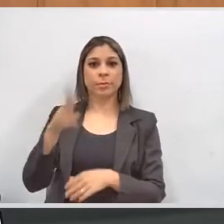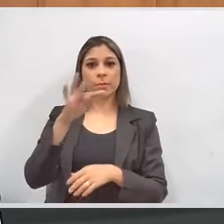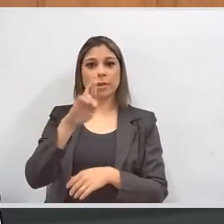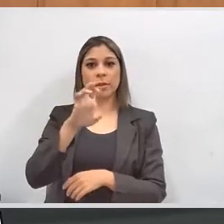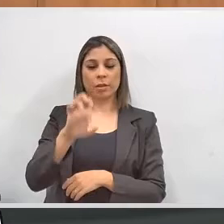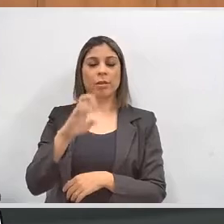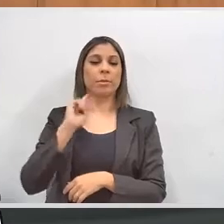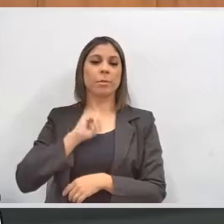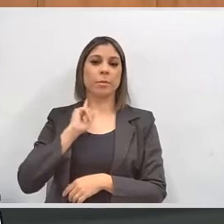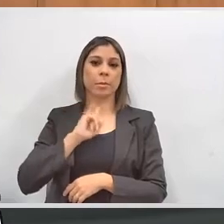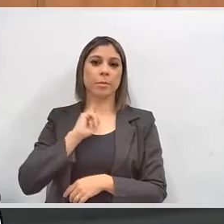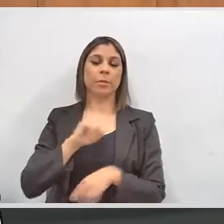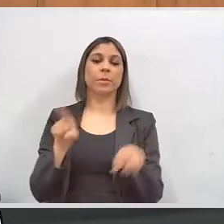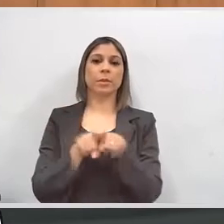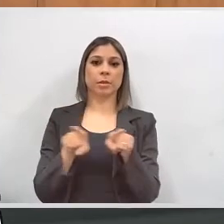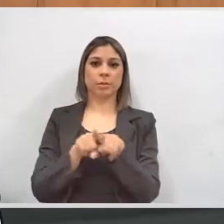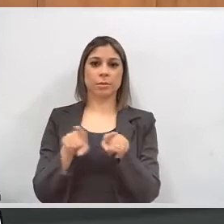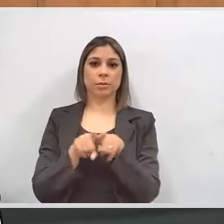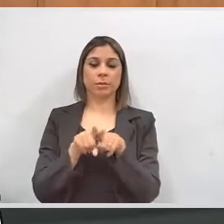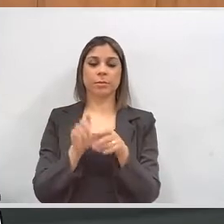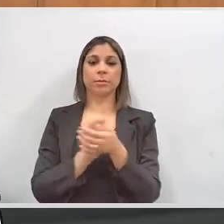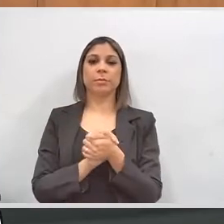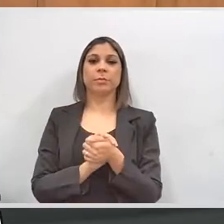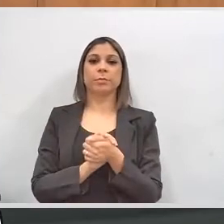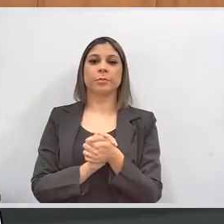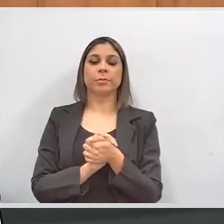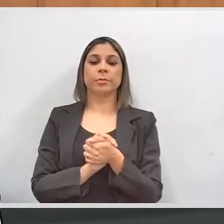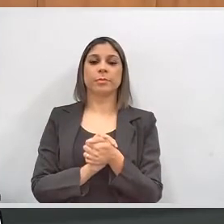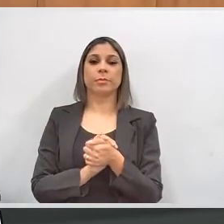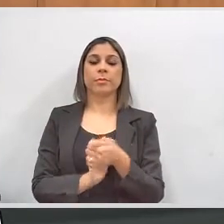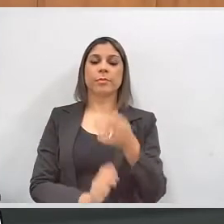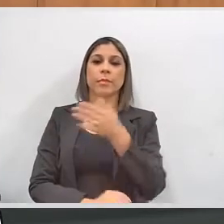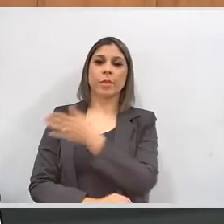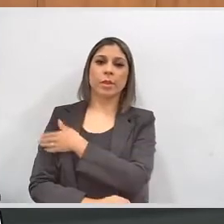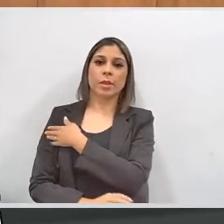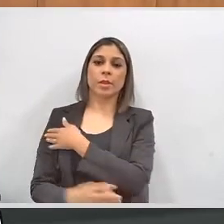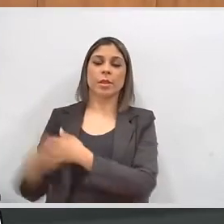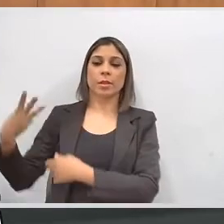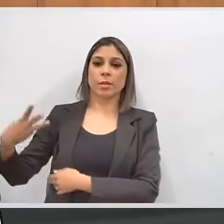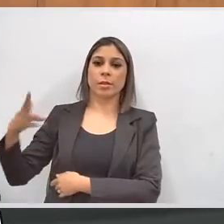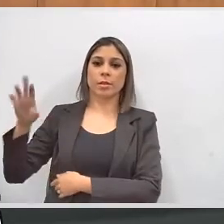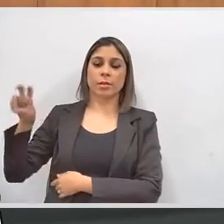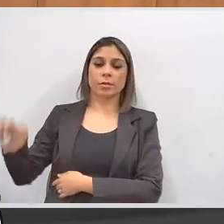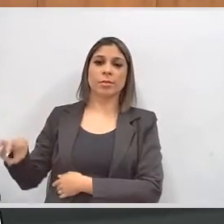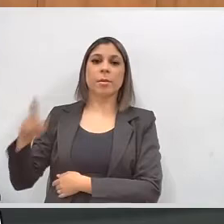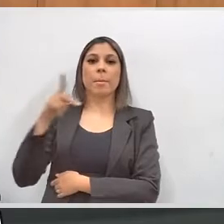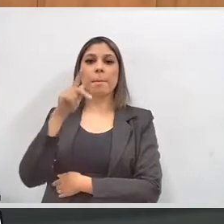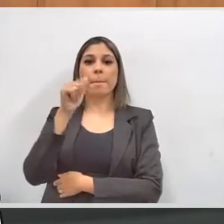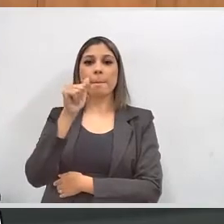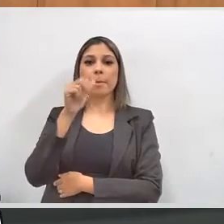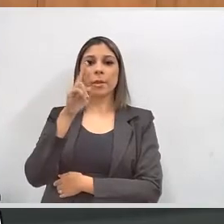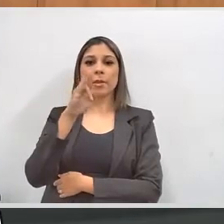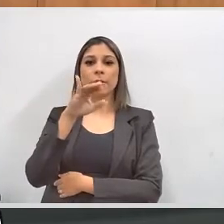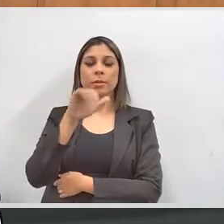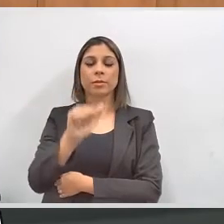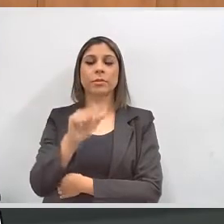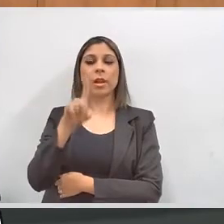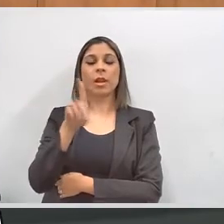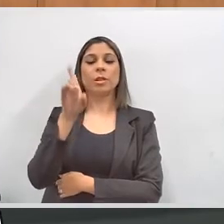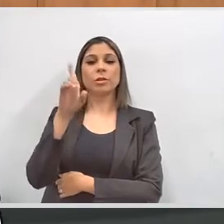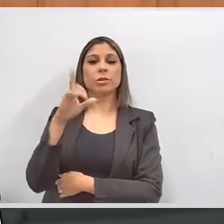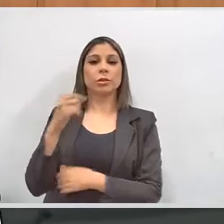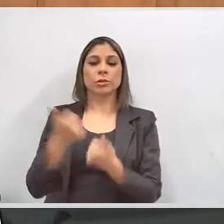Minas Gerais. Ainda conosco, terceira à minha direita, a última, Patrícia Cunha,